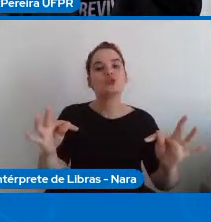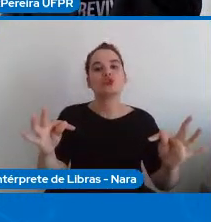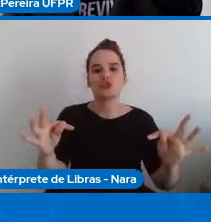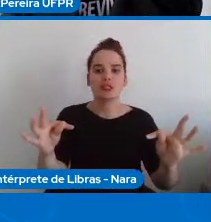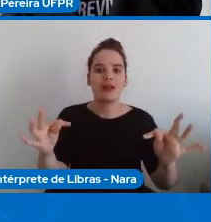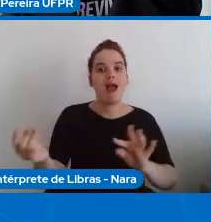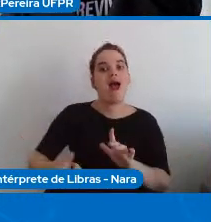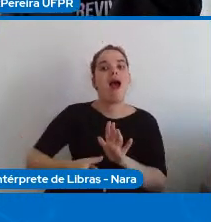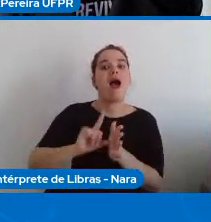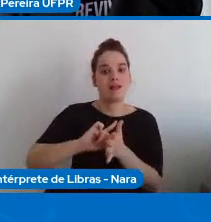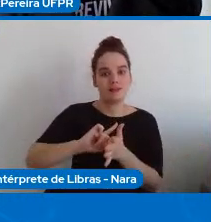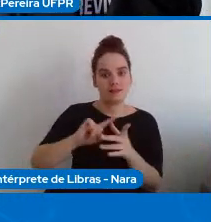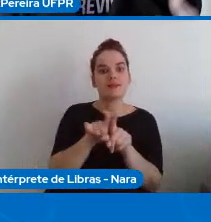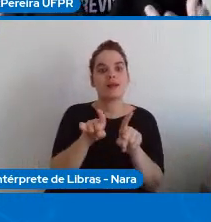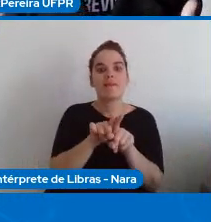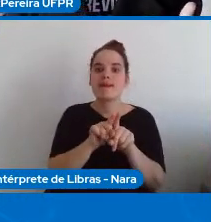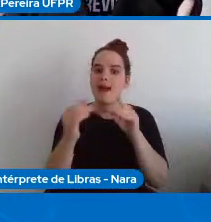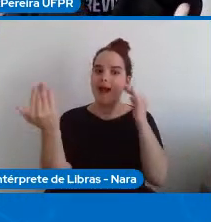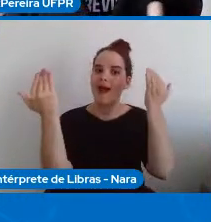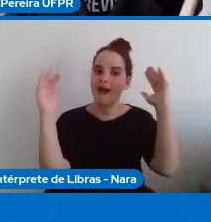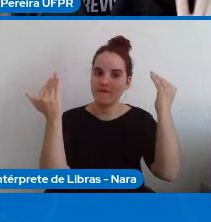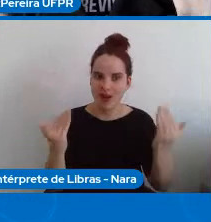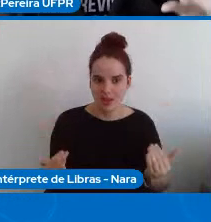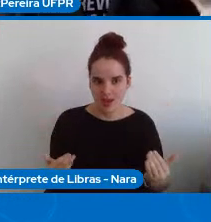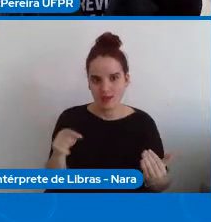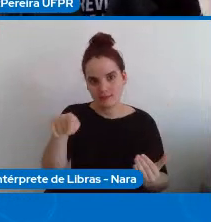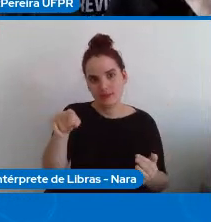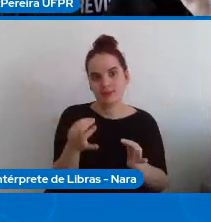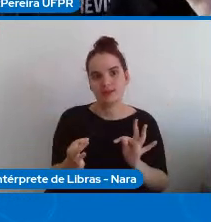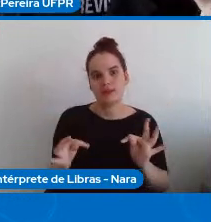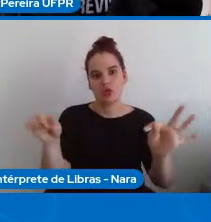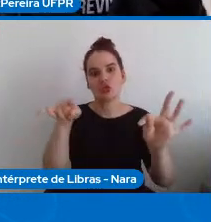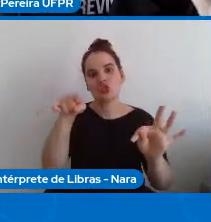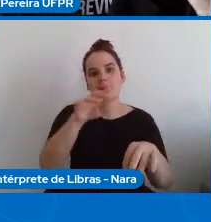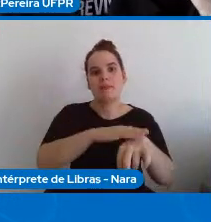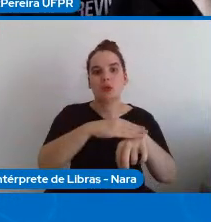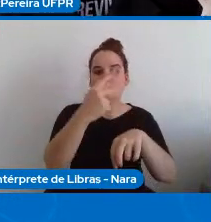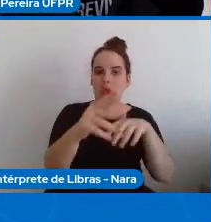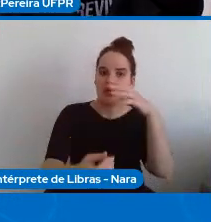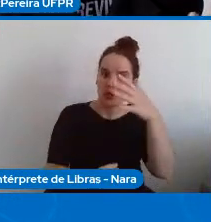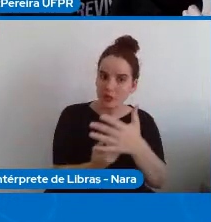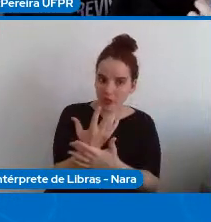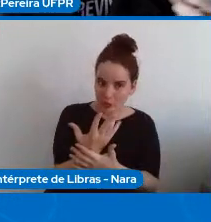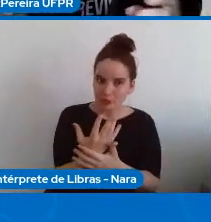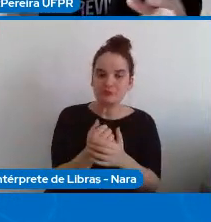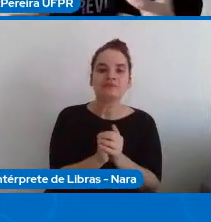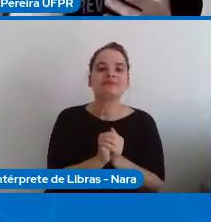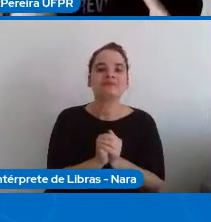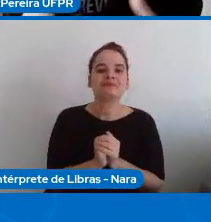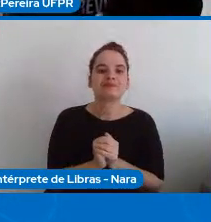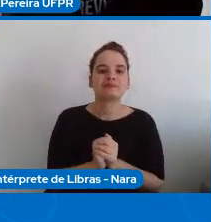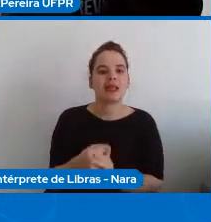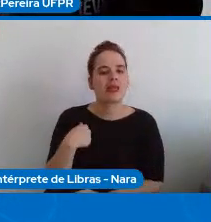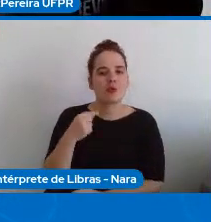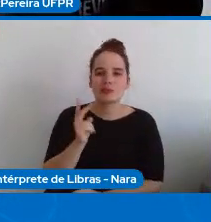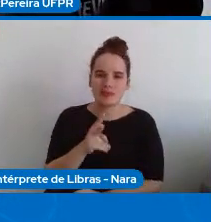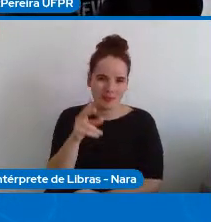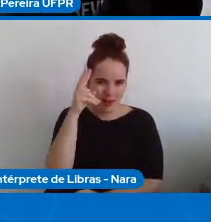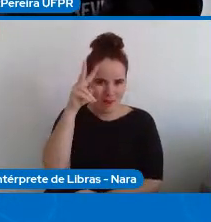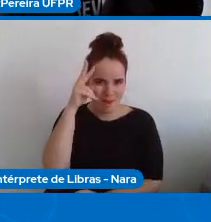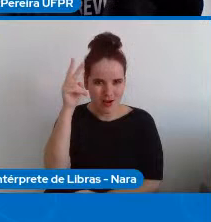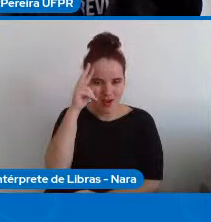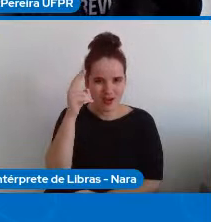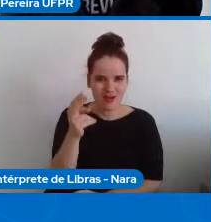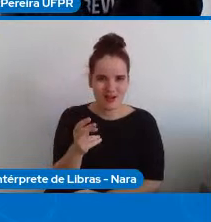você está avaliando e nessa pesquisa eu recorro a todas aquelas bases que eu citei